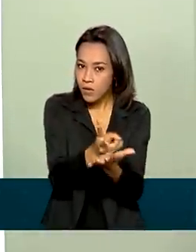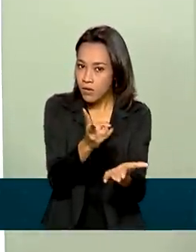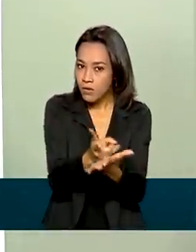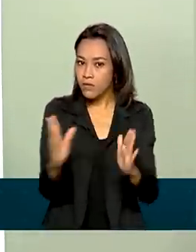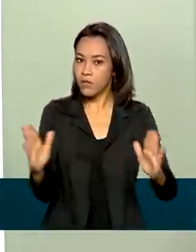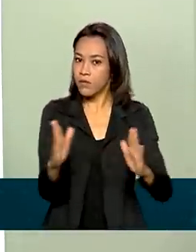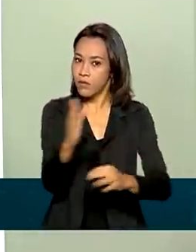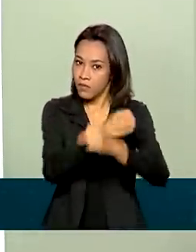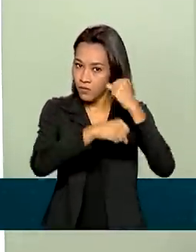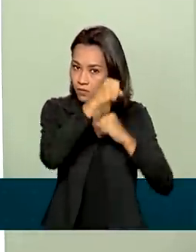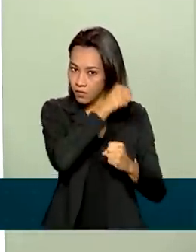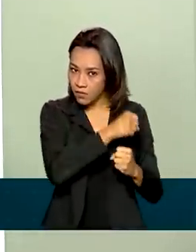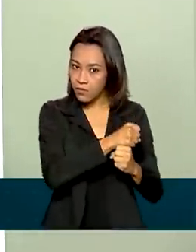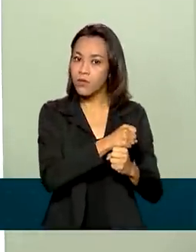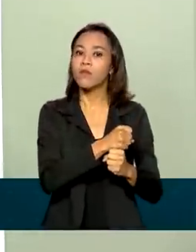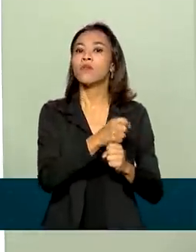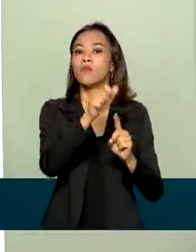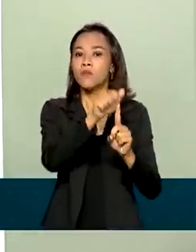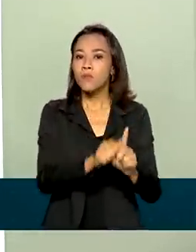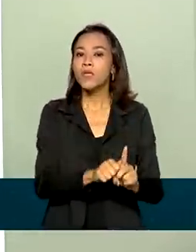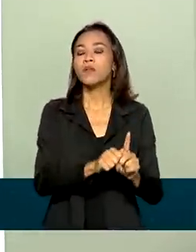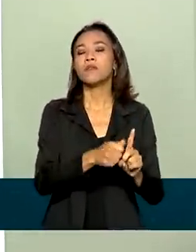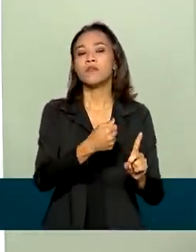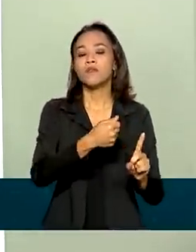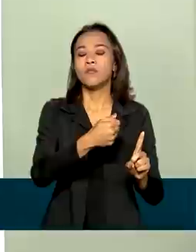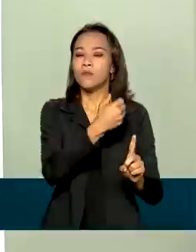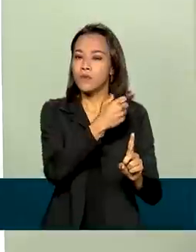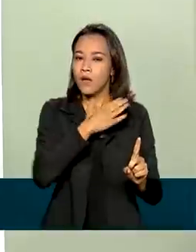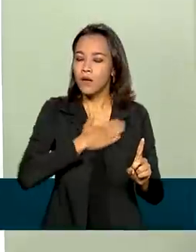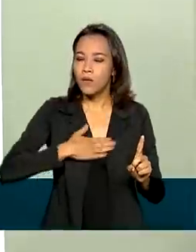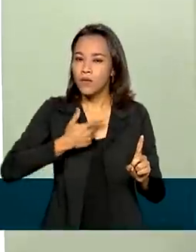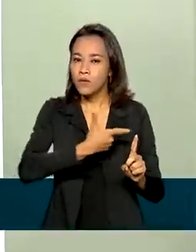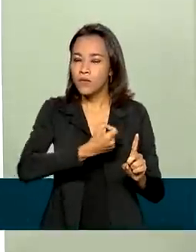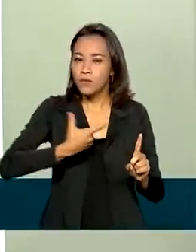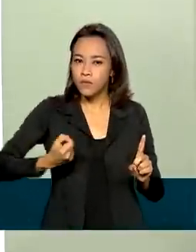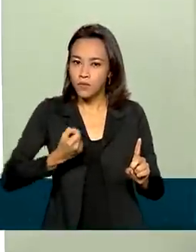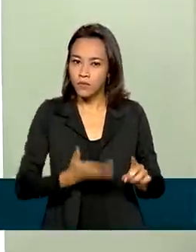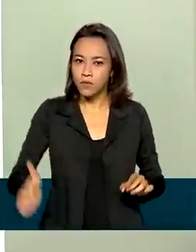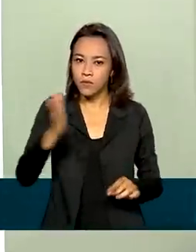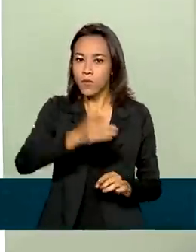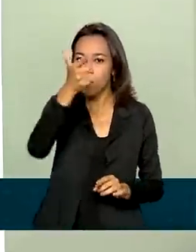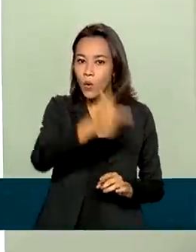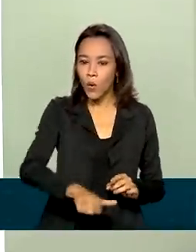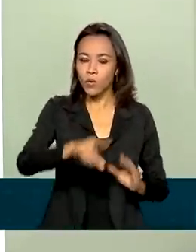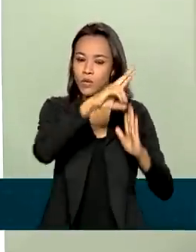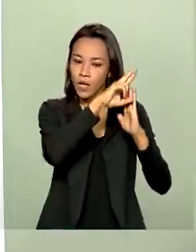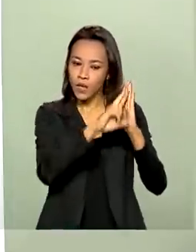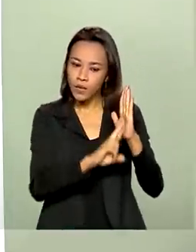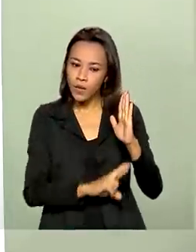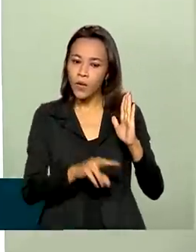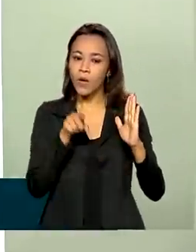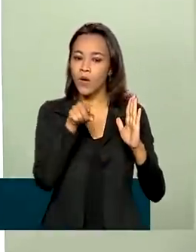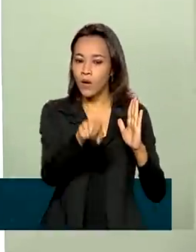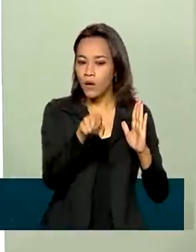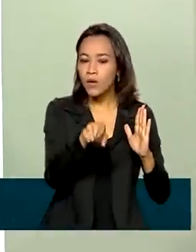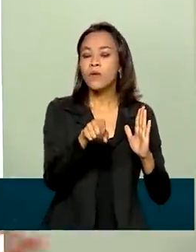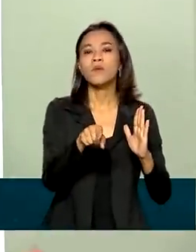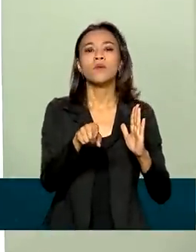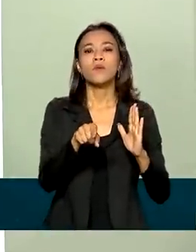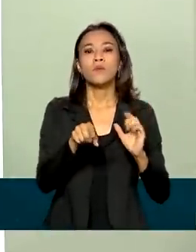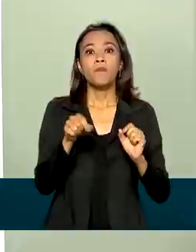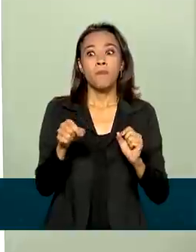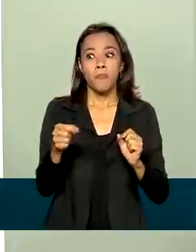agosto de 2020. Já em relação ao boletim Fox, as expectativas do mercado